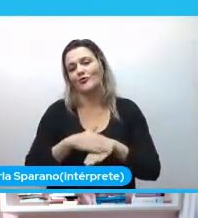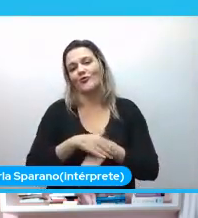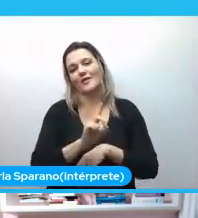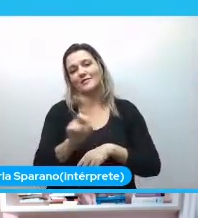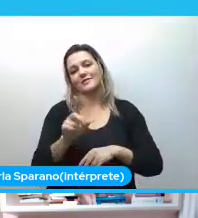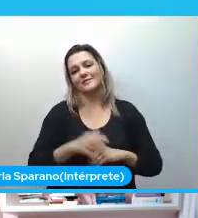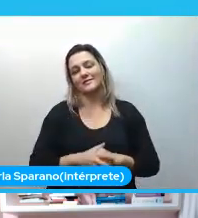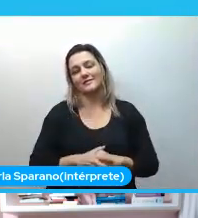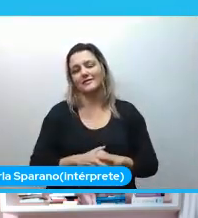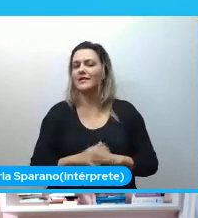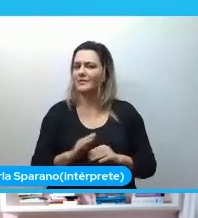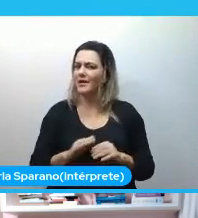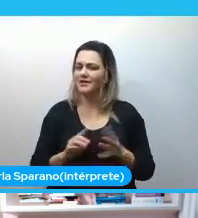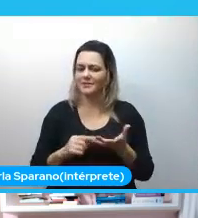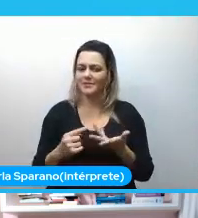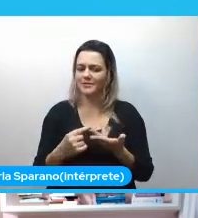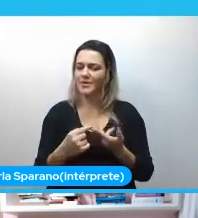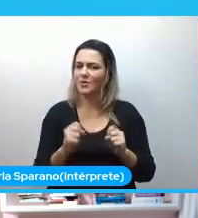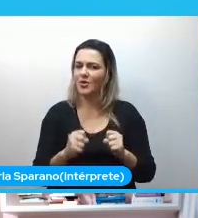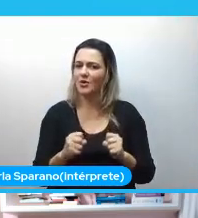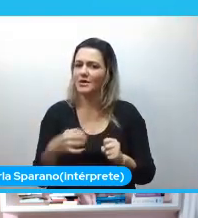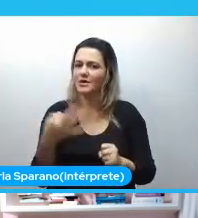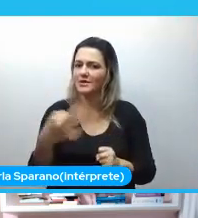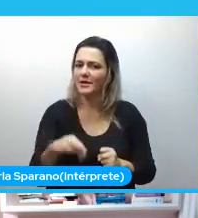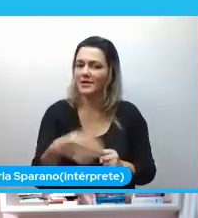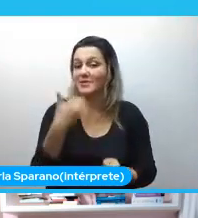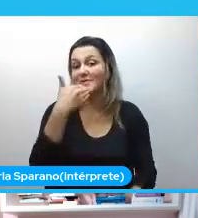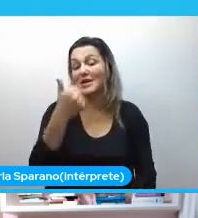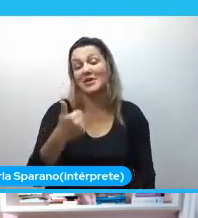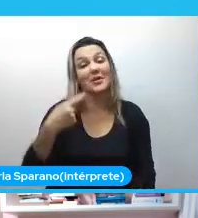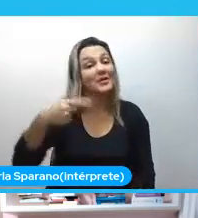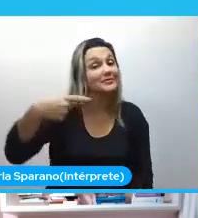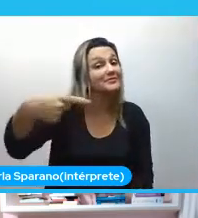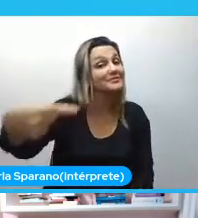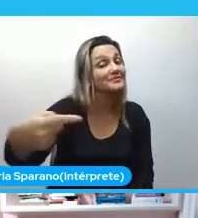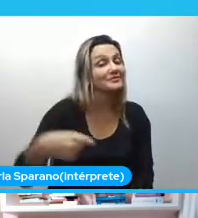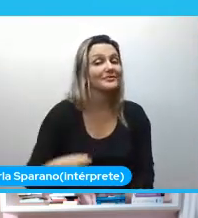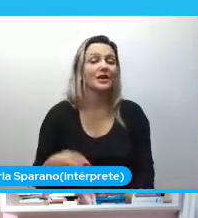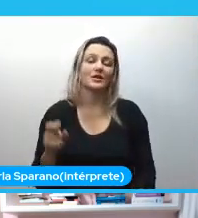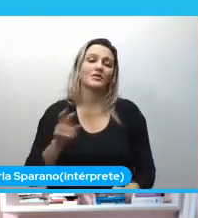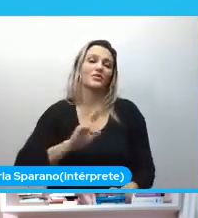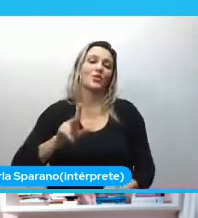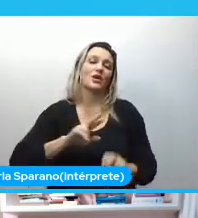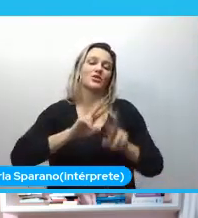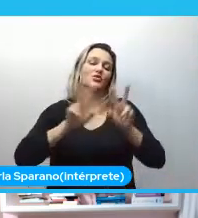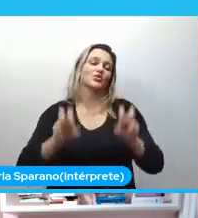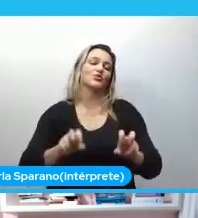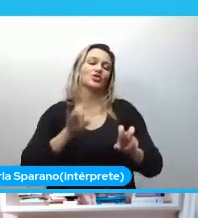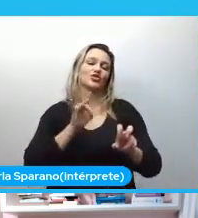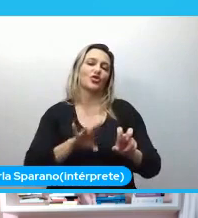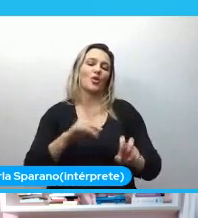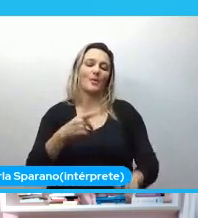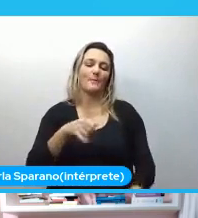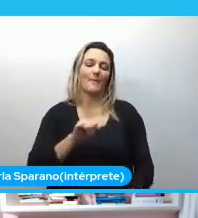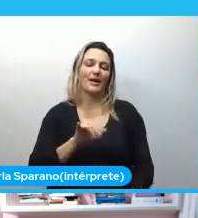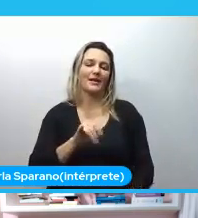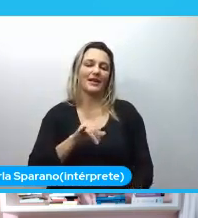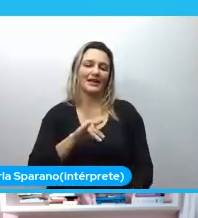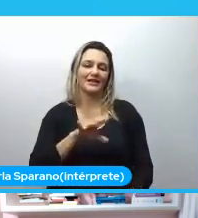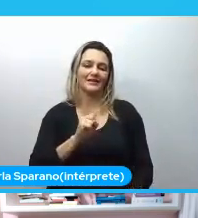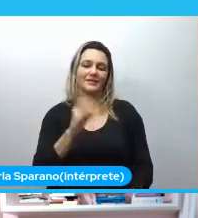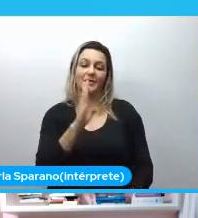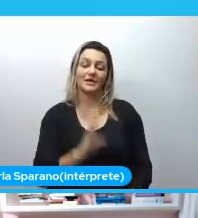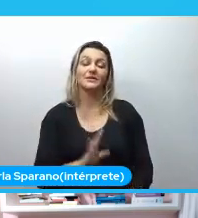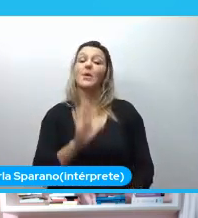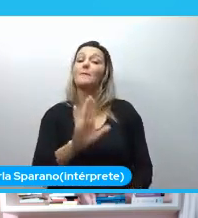a gente pode fazer certo a gente pode fazer melhor das próximas vezes e não só sobre o Pires Brasil mas sobre a comunidade que você está construindo sobre